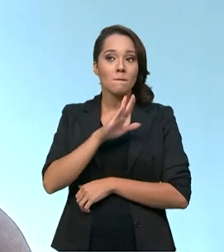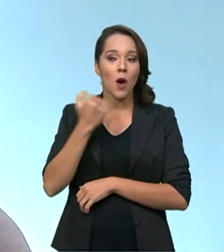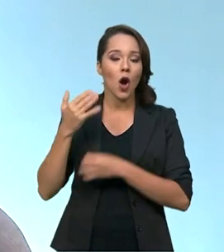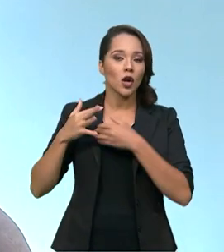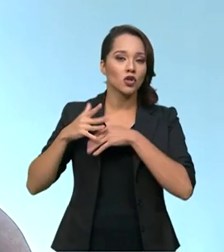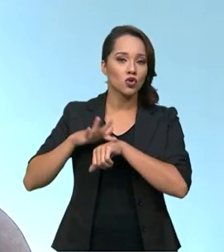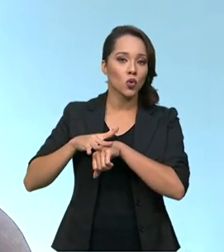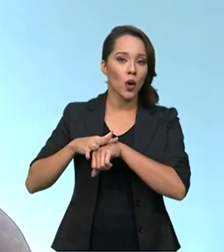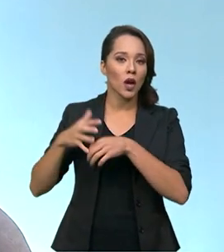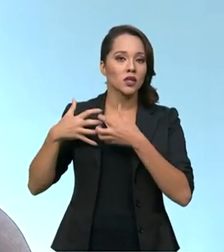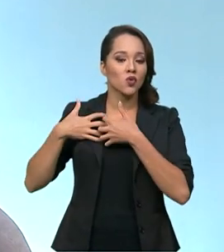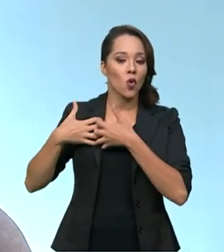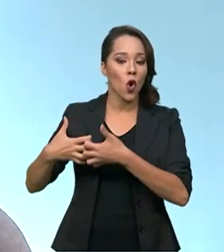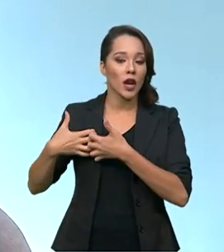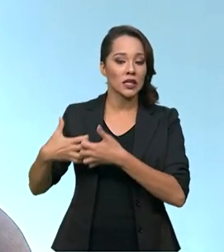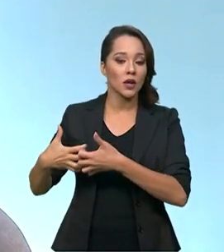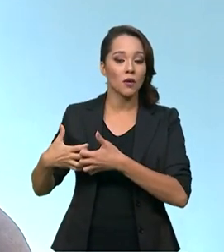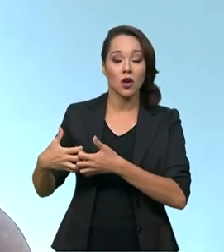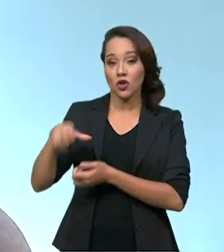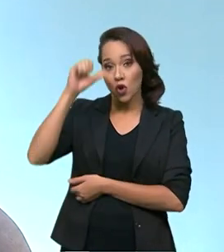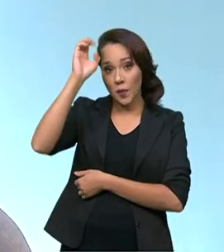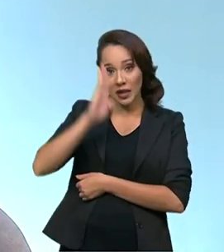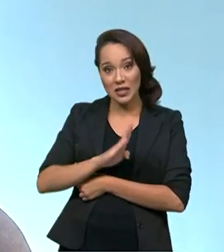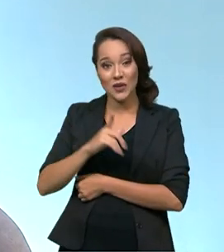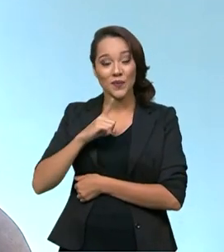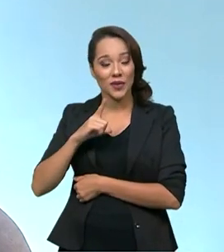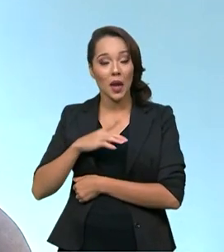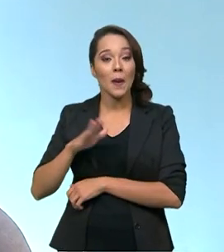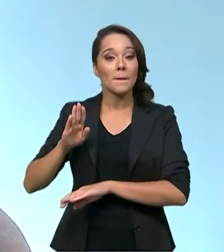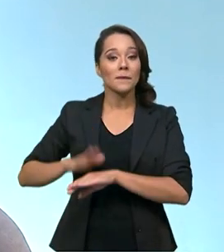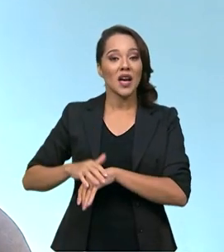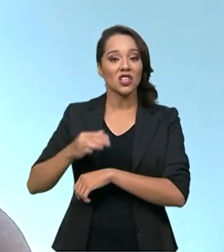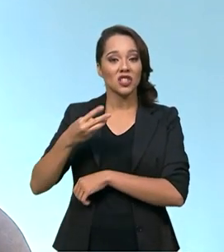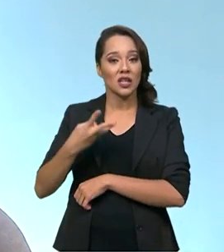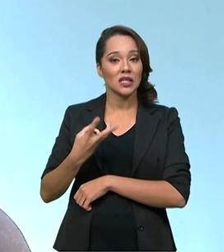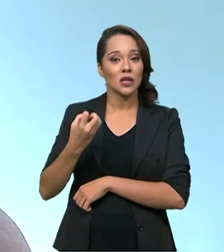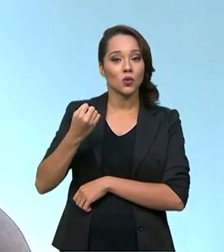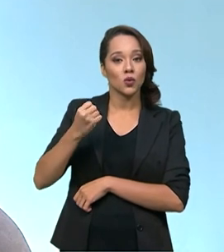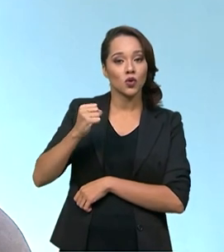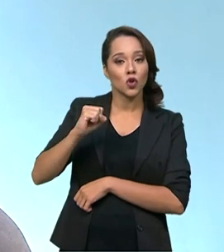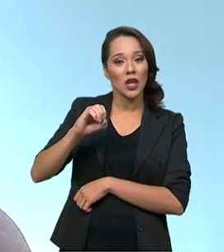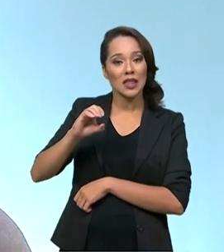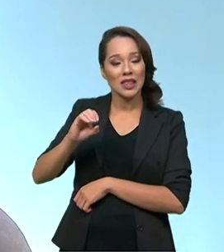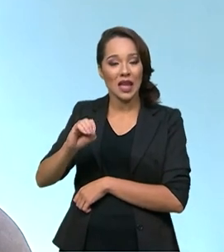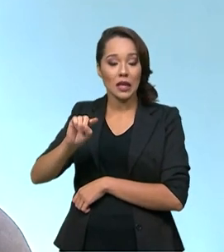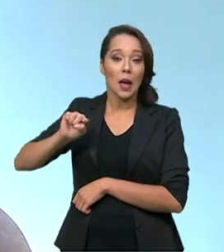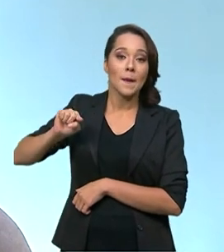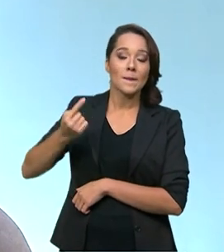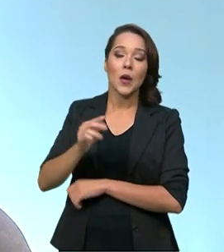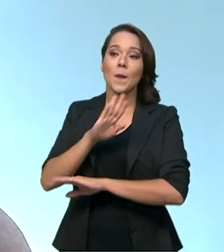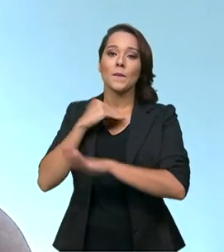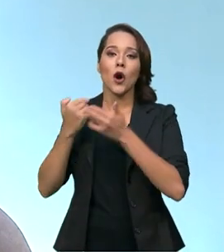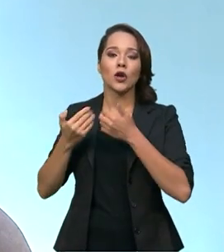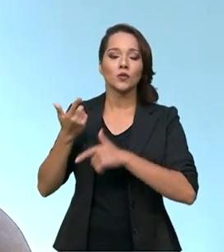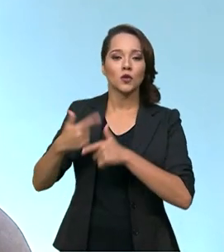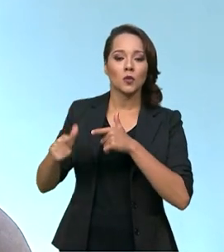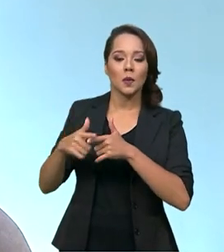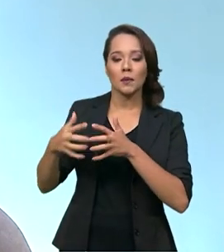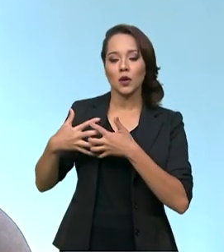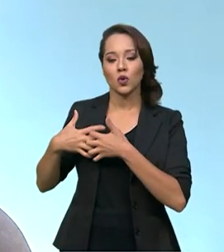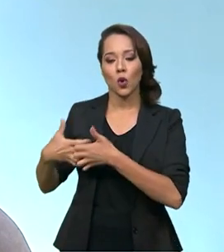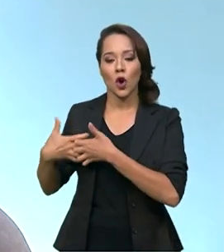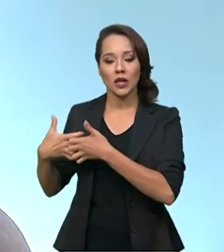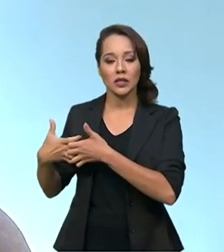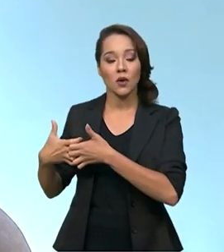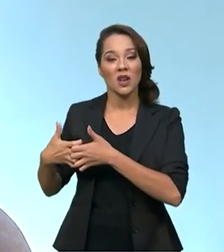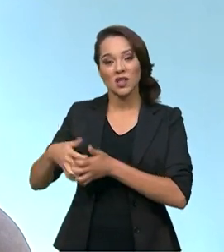doenças cardiovasculares. No Brasil, nós temos mais de 380 mil óbitos por doenças cardiovasculares e